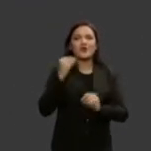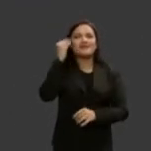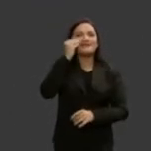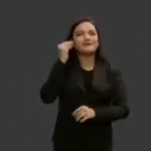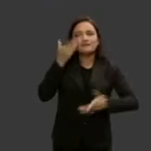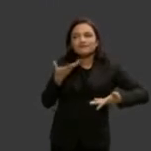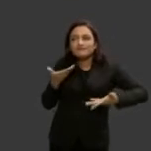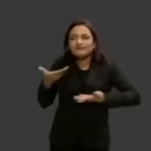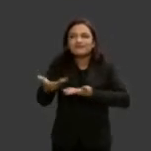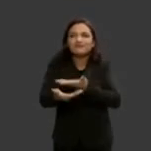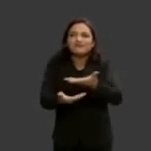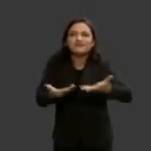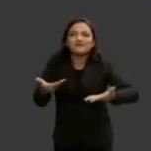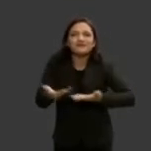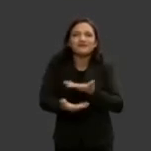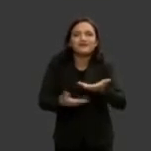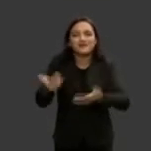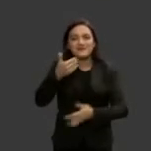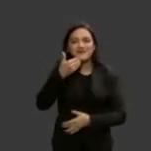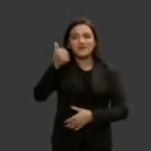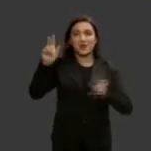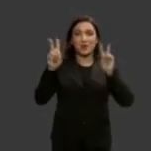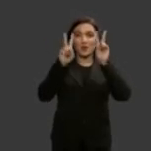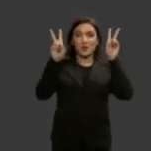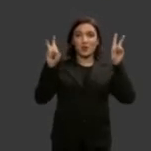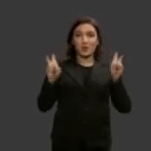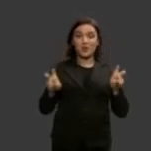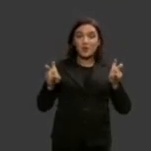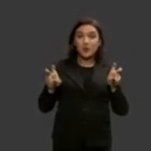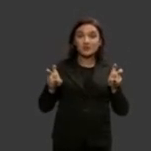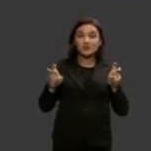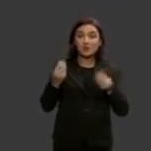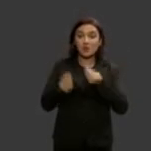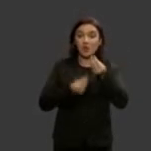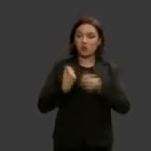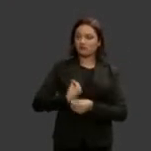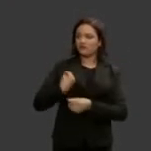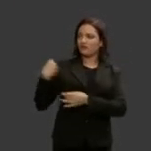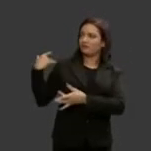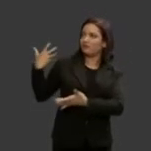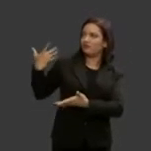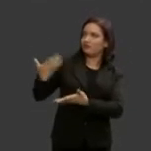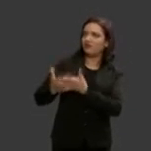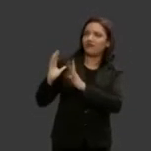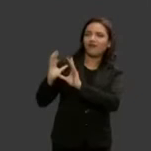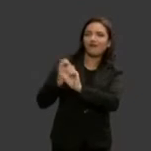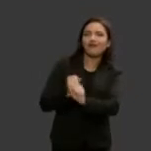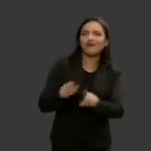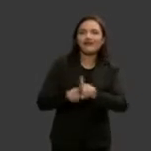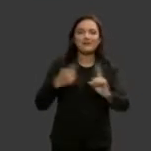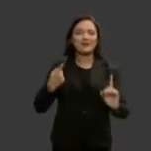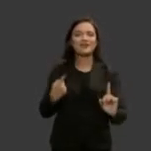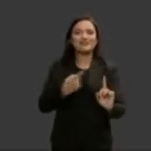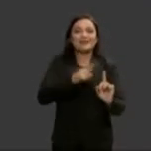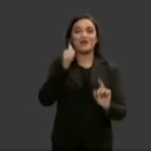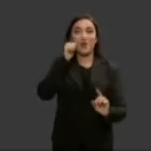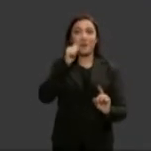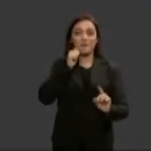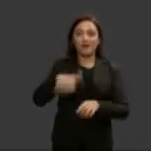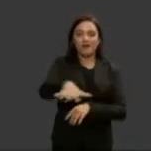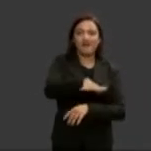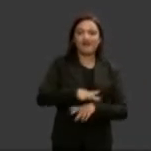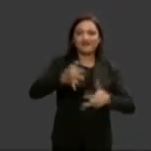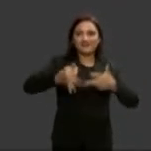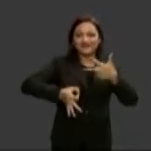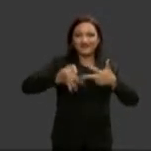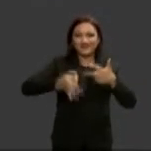aprofundamento da temática com relação às trajetórias e desafios das mulheres no judiciário que